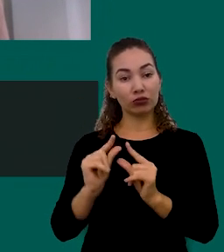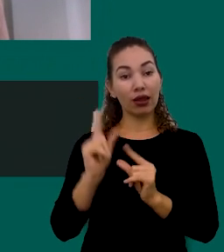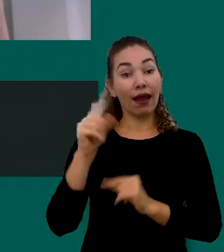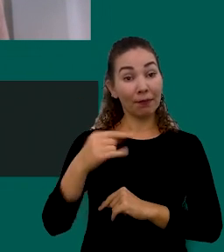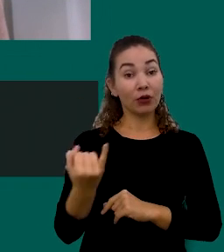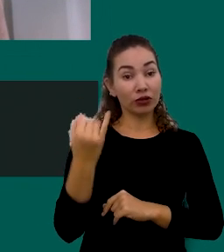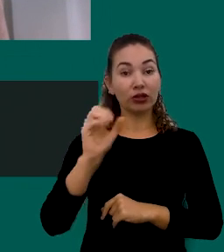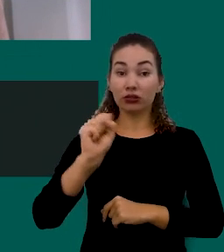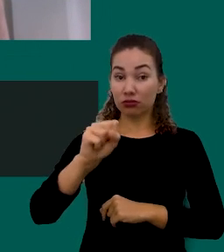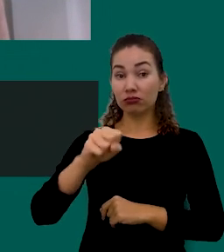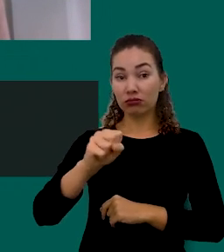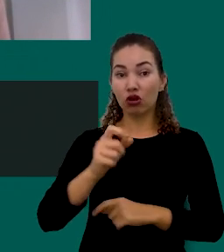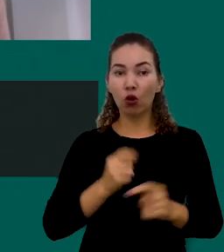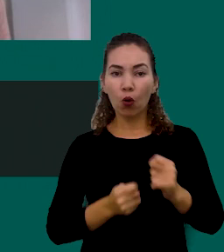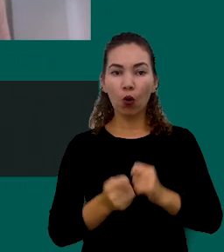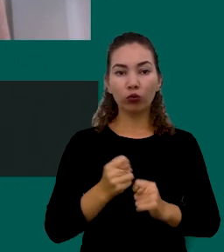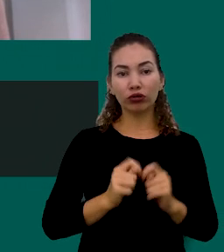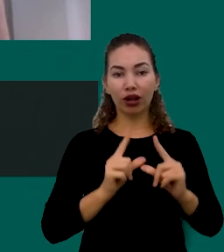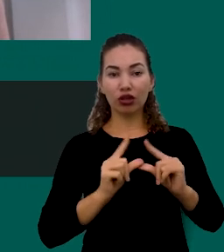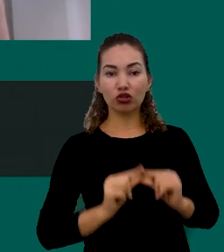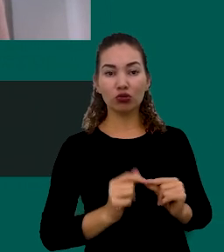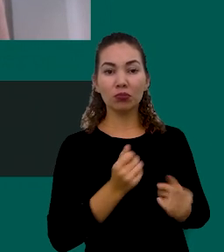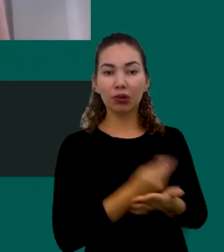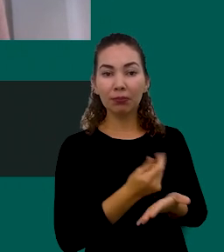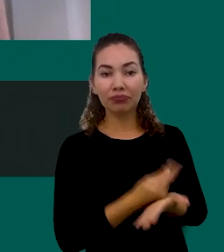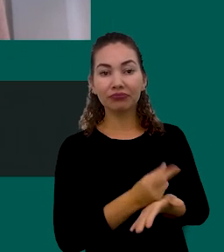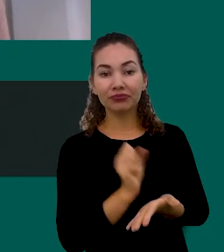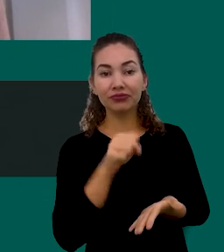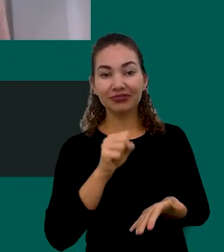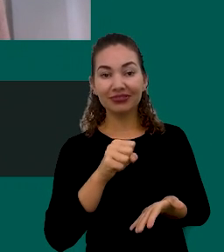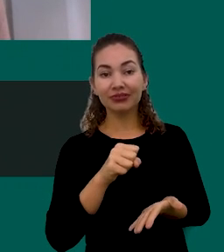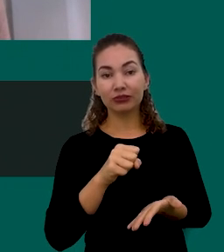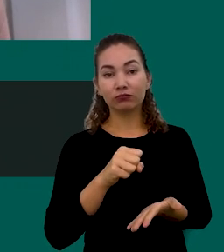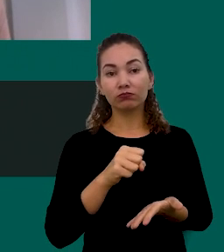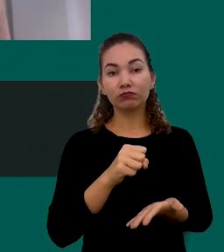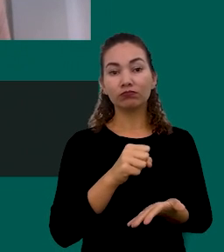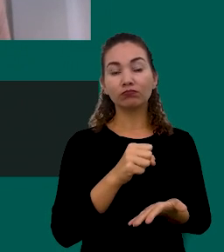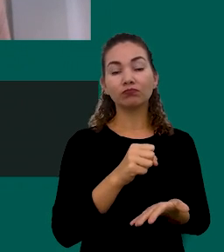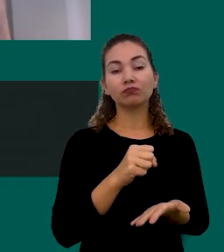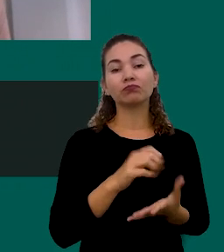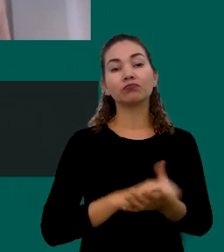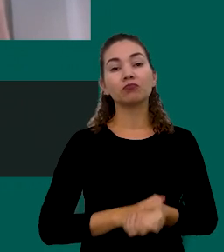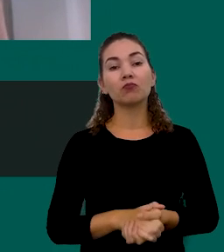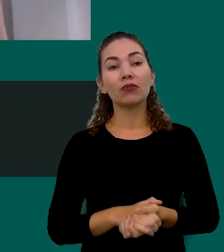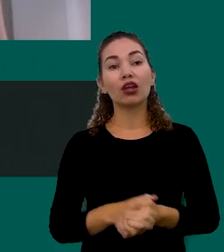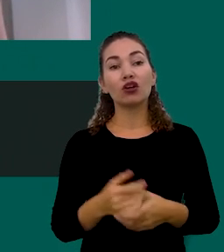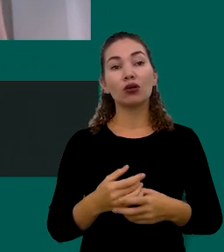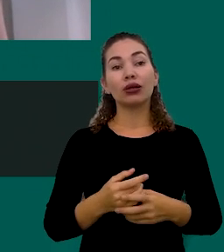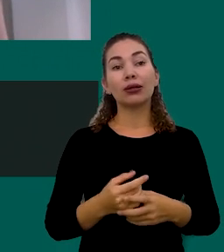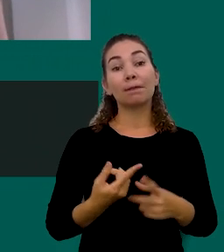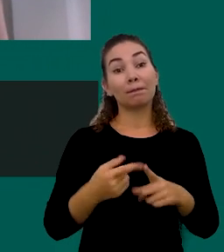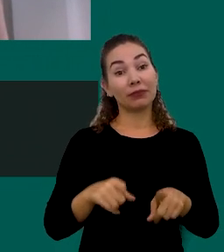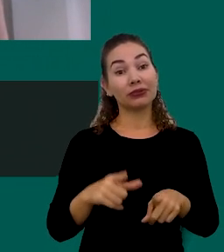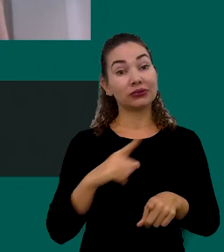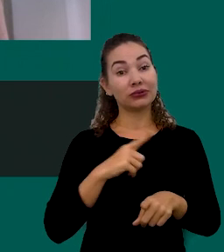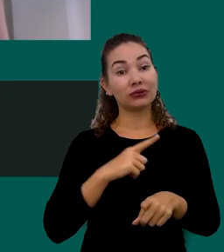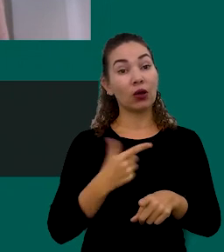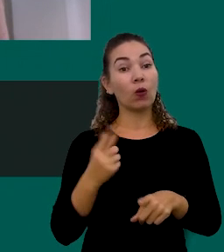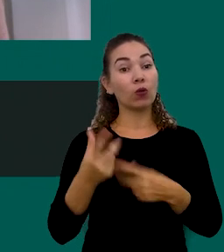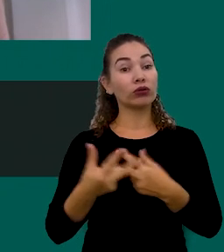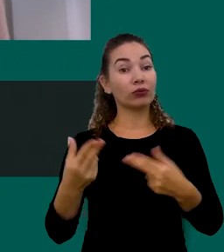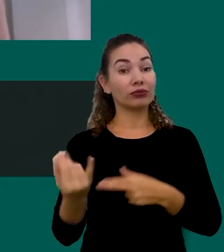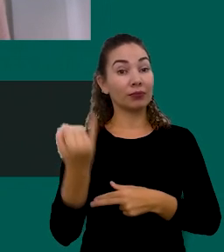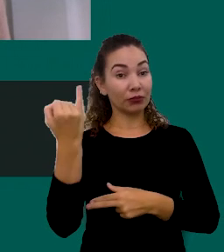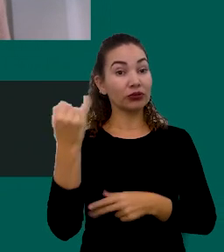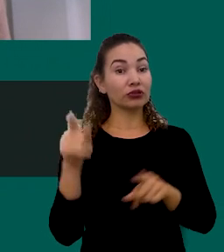É um Ponto Importante Controlar E Reduzir Gastos Reduzir Dispenhos Aqueles Que Não São Necessários Todavia Tem Um Ponto Também